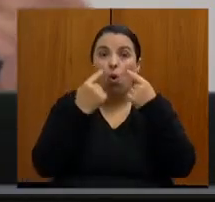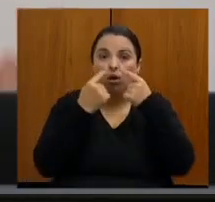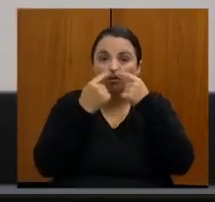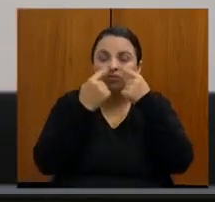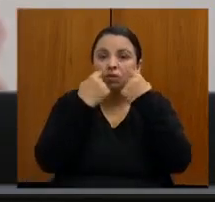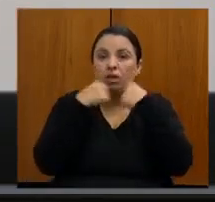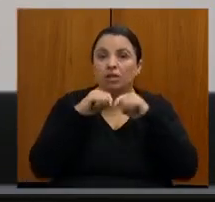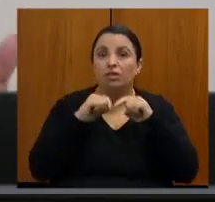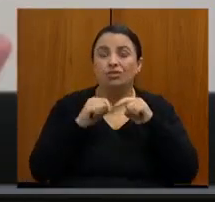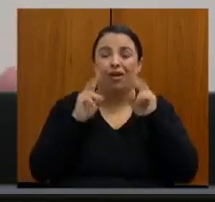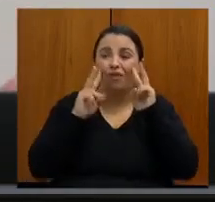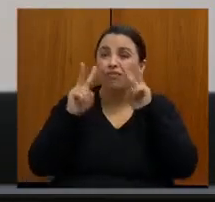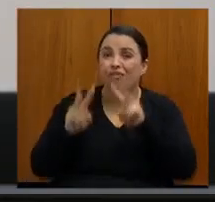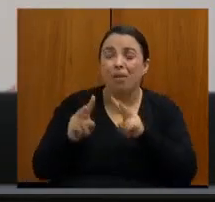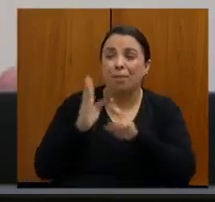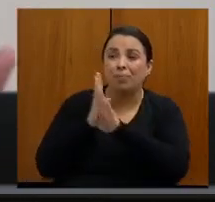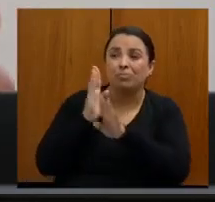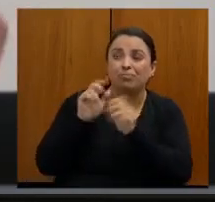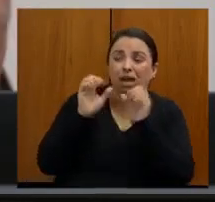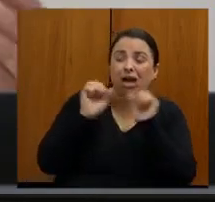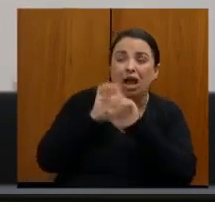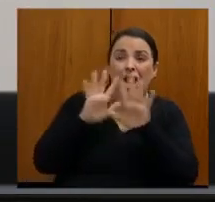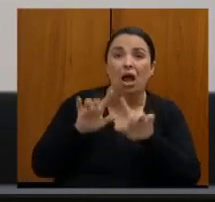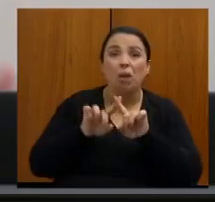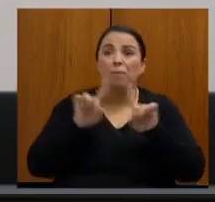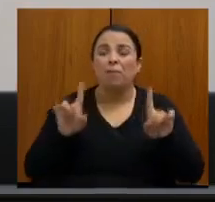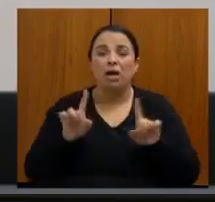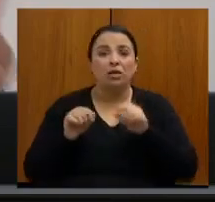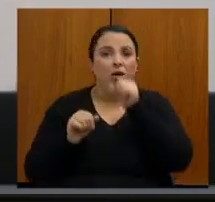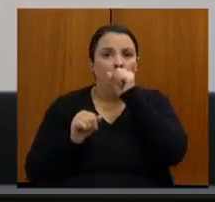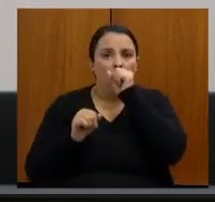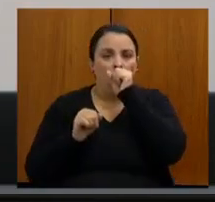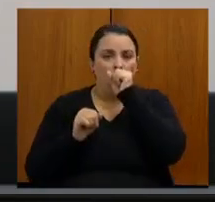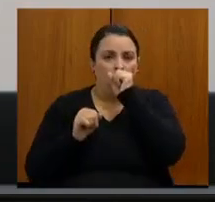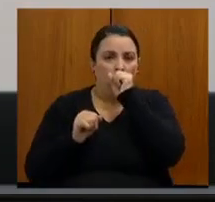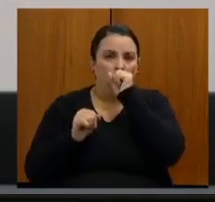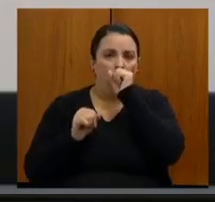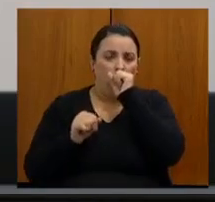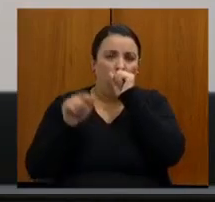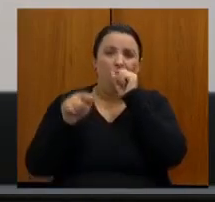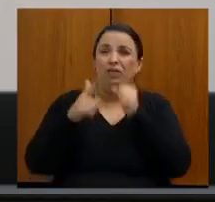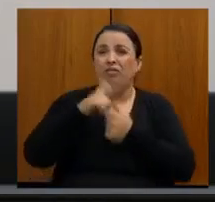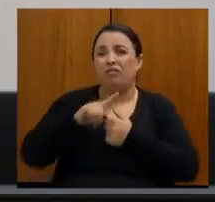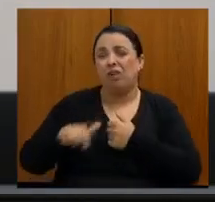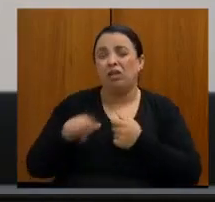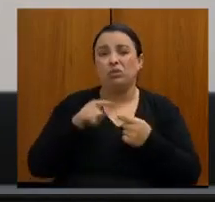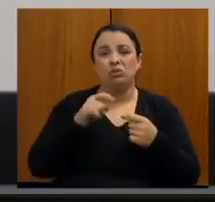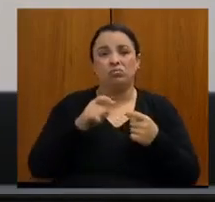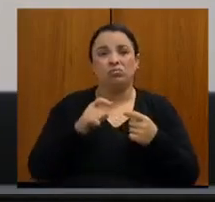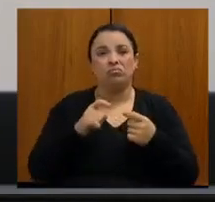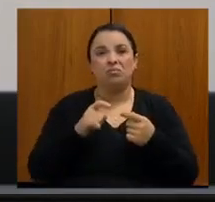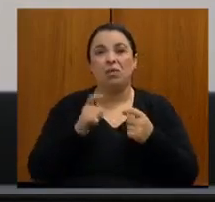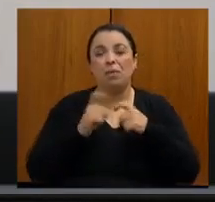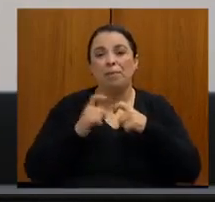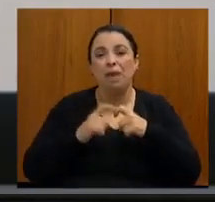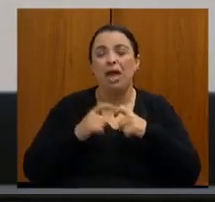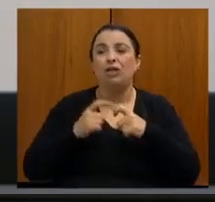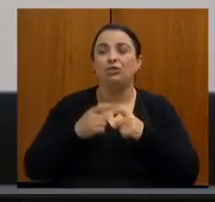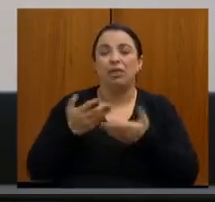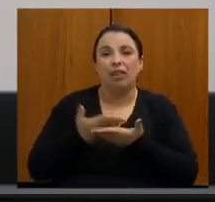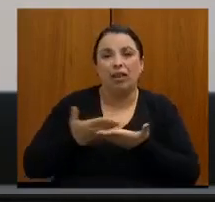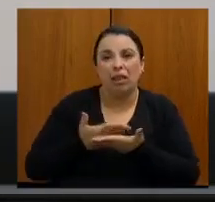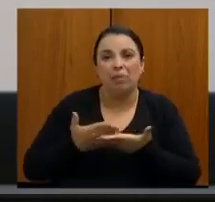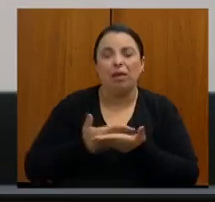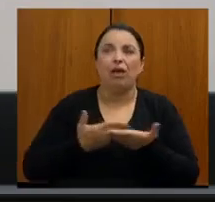tinha passado por diversos centros de saúde, tratando como amigdalite, tomo remédio antibiótico, anti-inflamatório e a